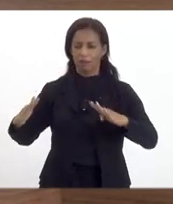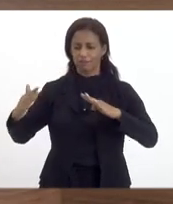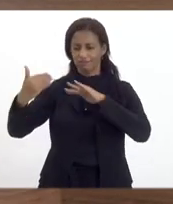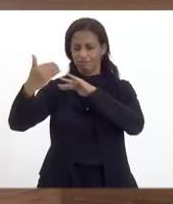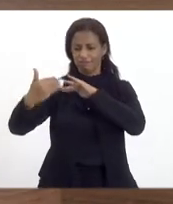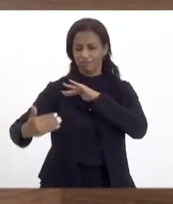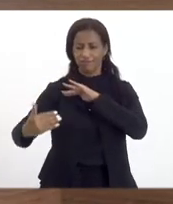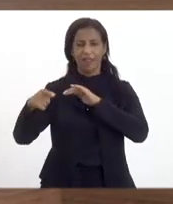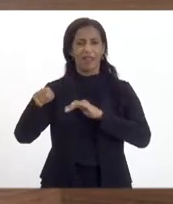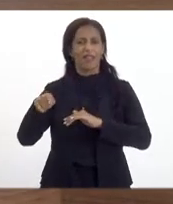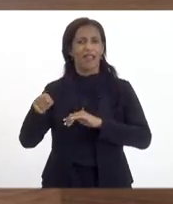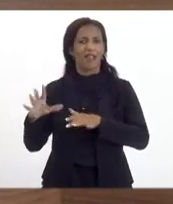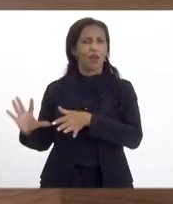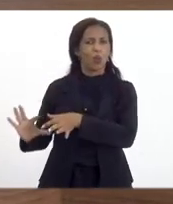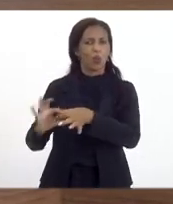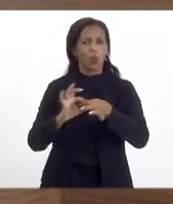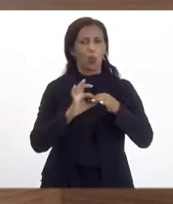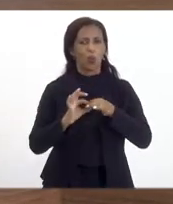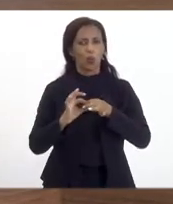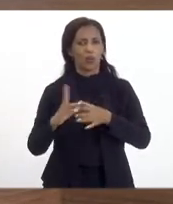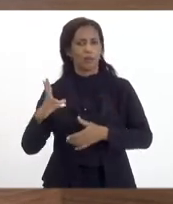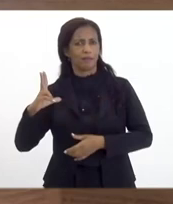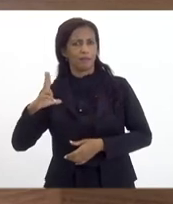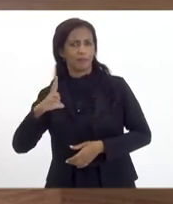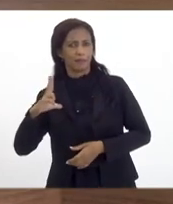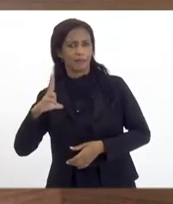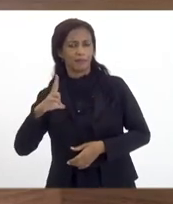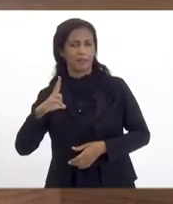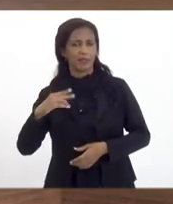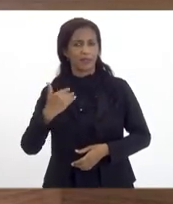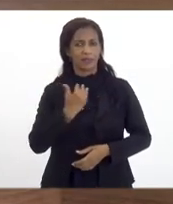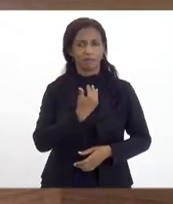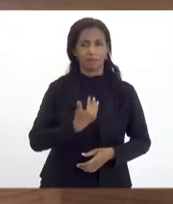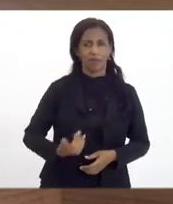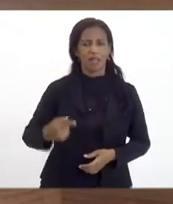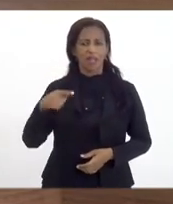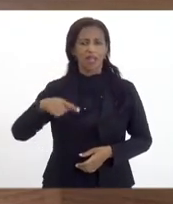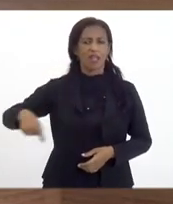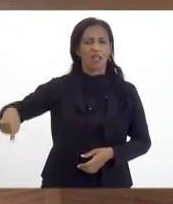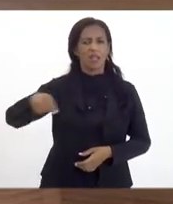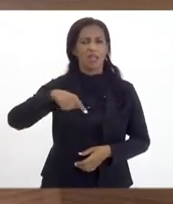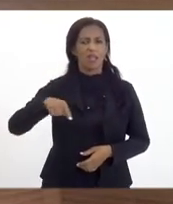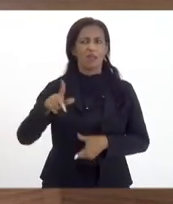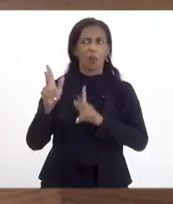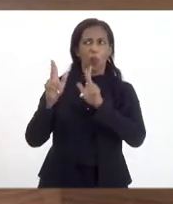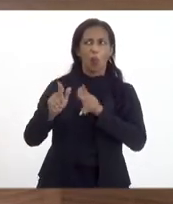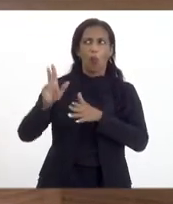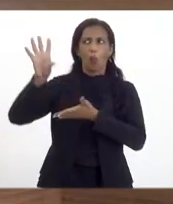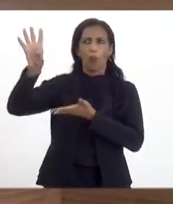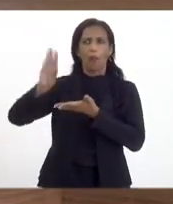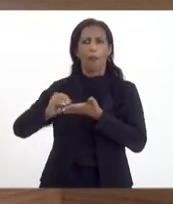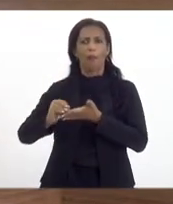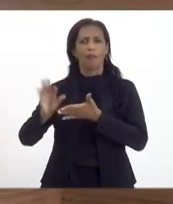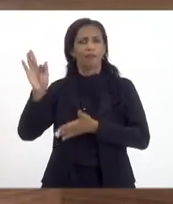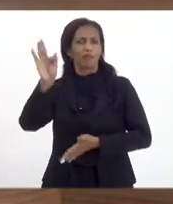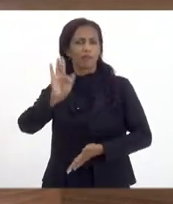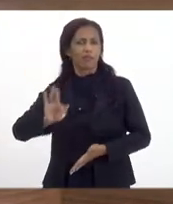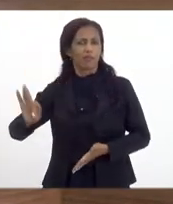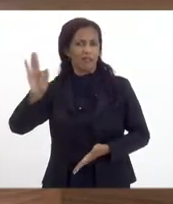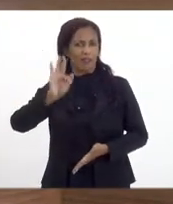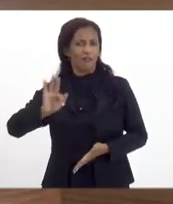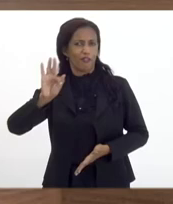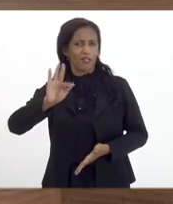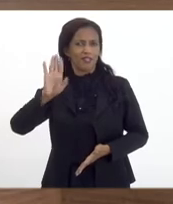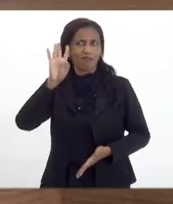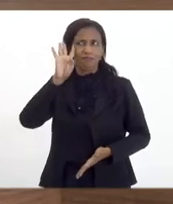governo, o setor privado e as academias. Ele foi inspirado no Polo Emer da França, que foi o nosso benchmark